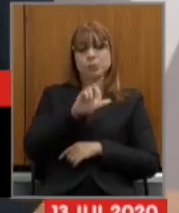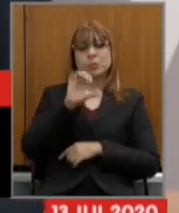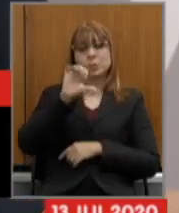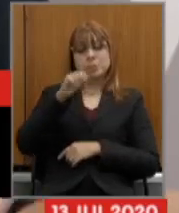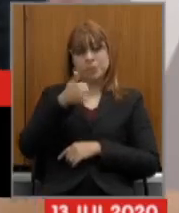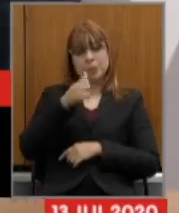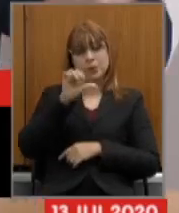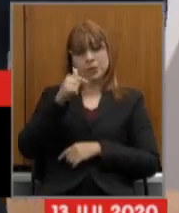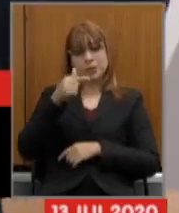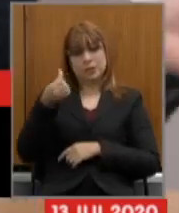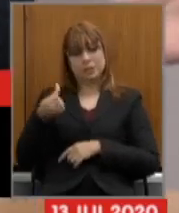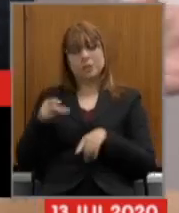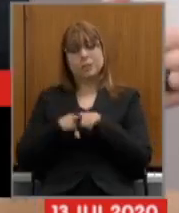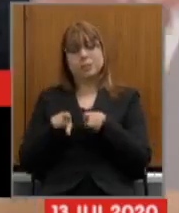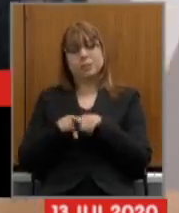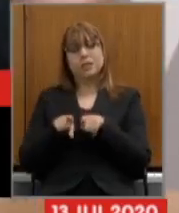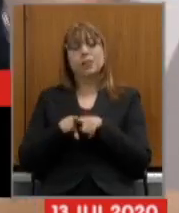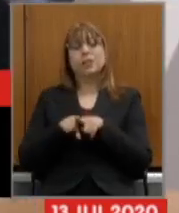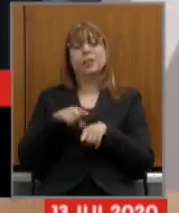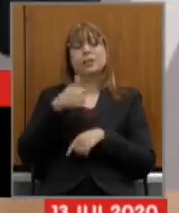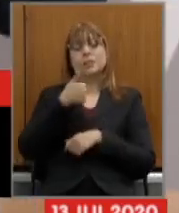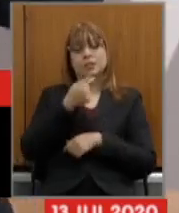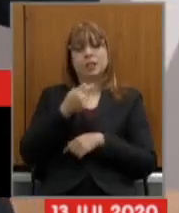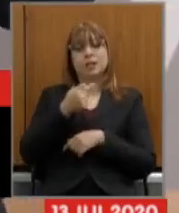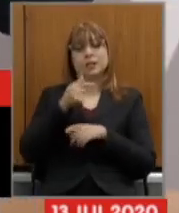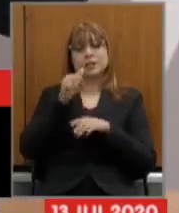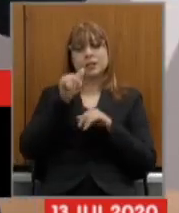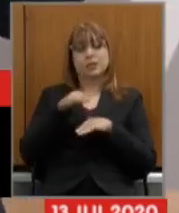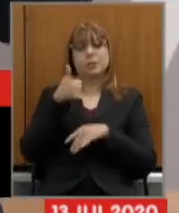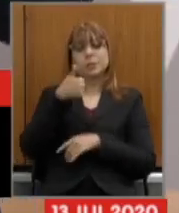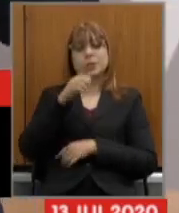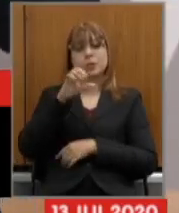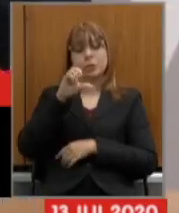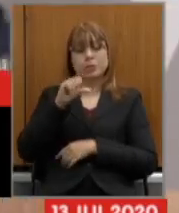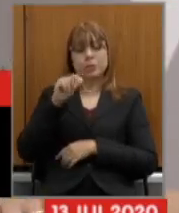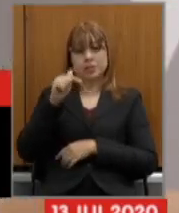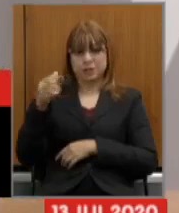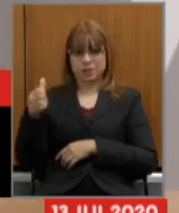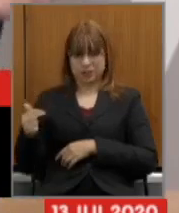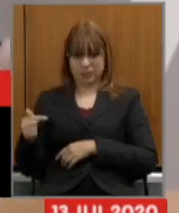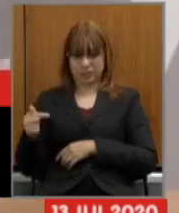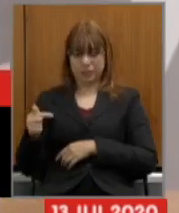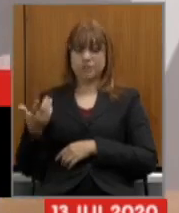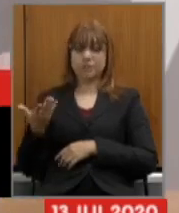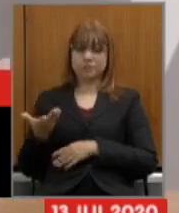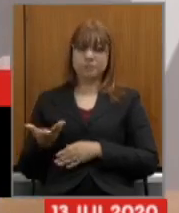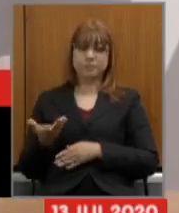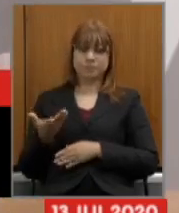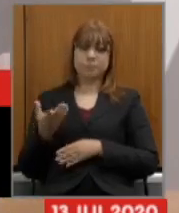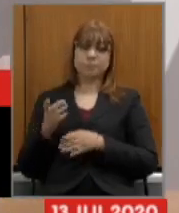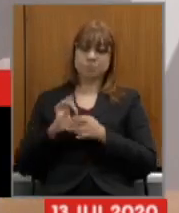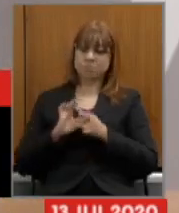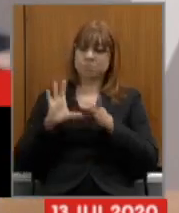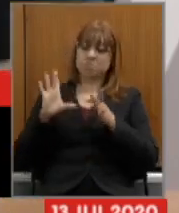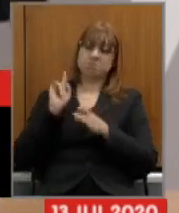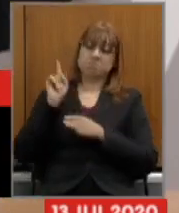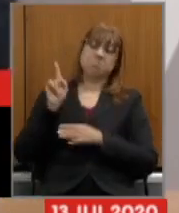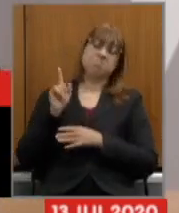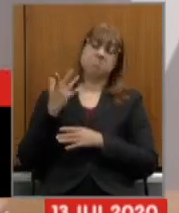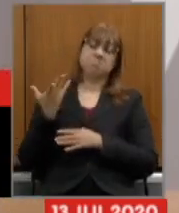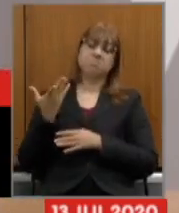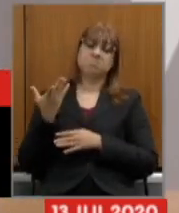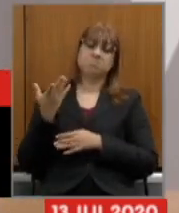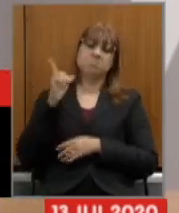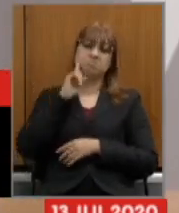depois no dia 17 de setembro de 1787 respectivamente a declaração de independência dos Estados Unidos e a